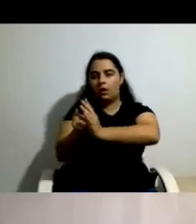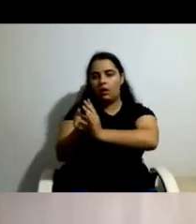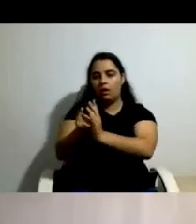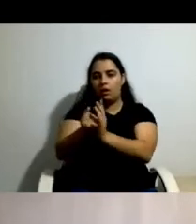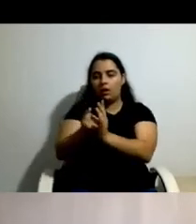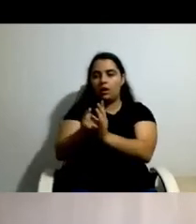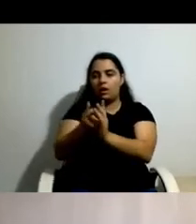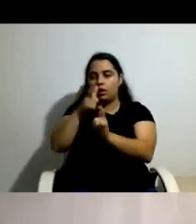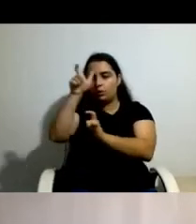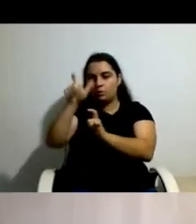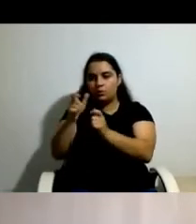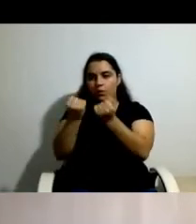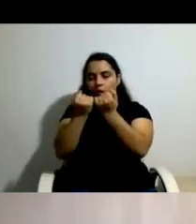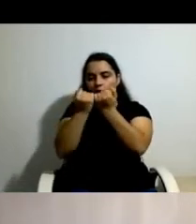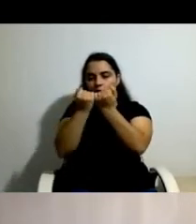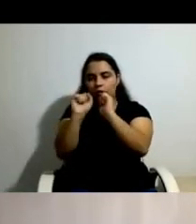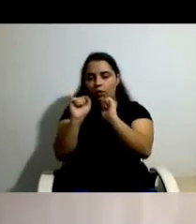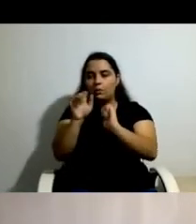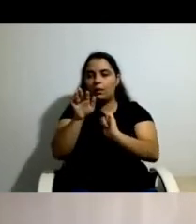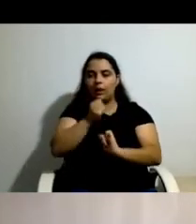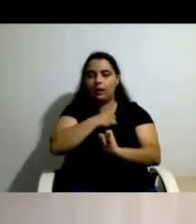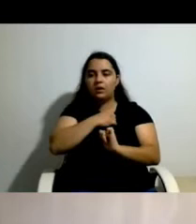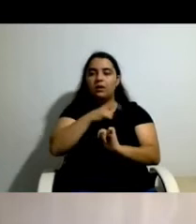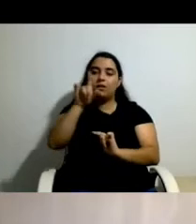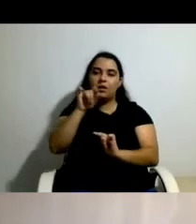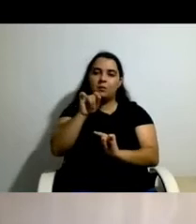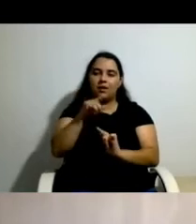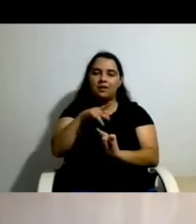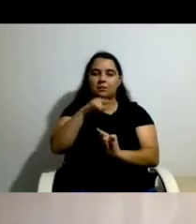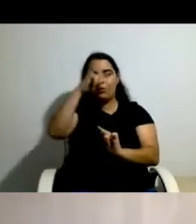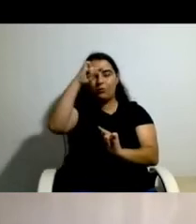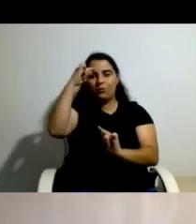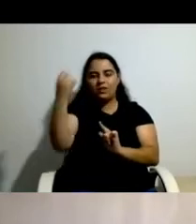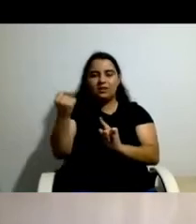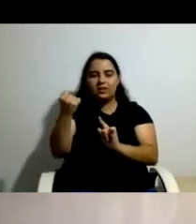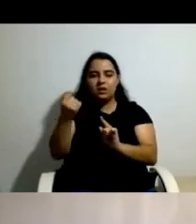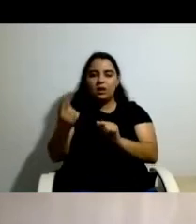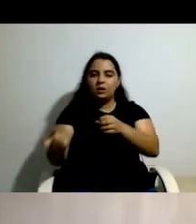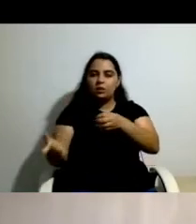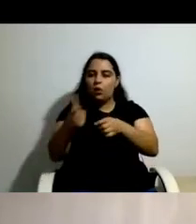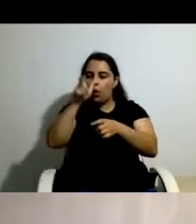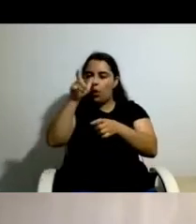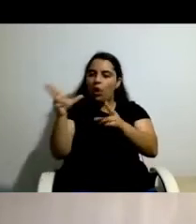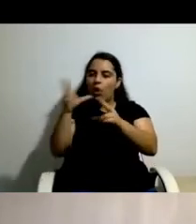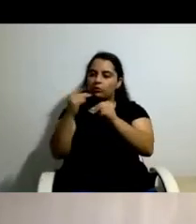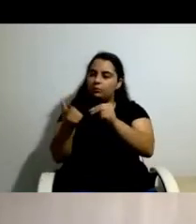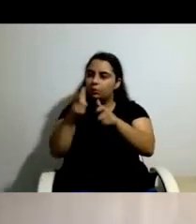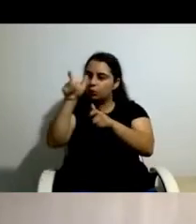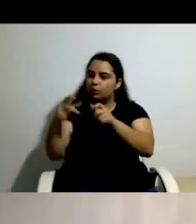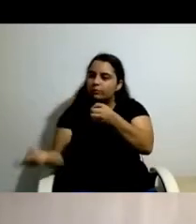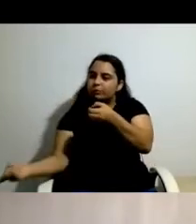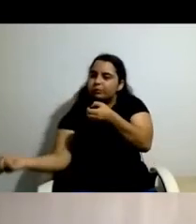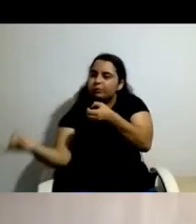a resistência que já falámos no processo de mudança na vida pessoal e familiar inerente à assistência pessoal e, portanto, esta